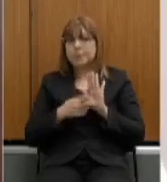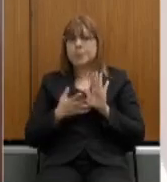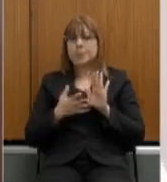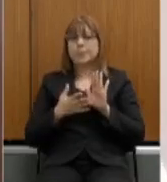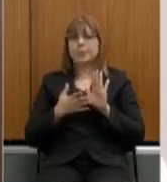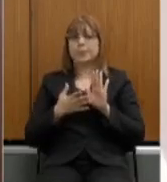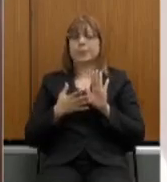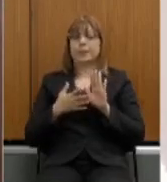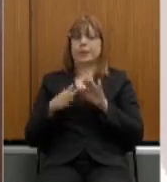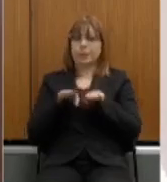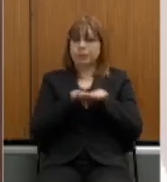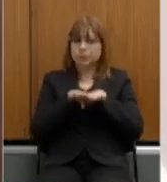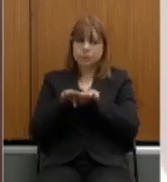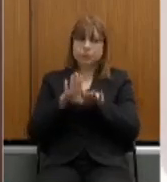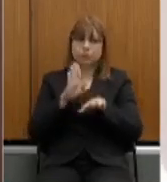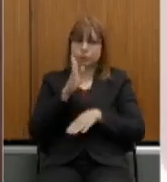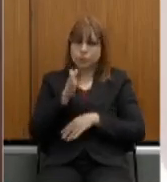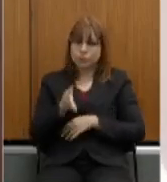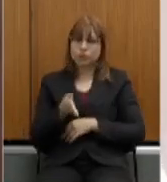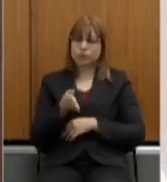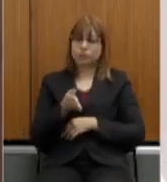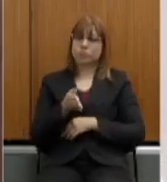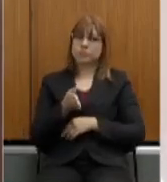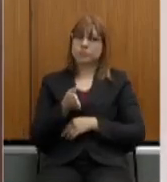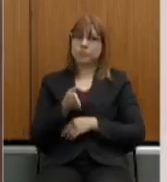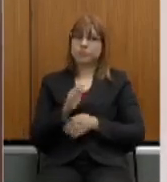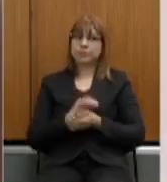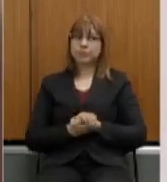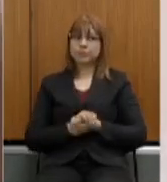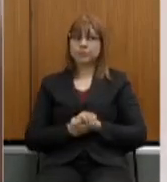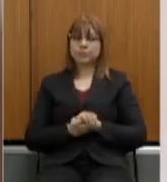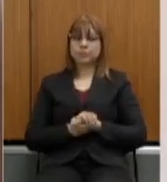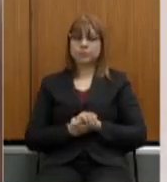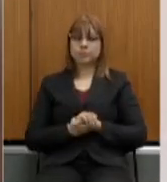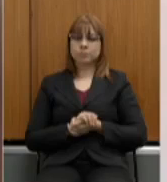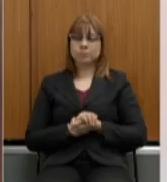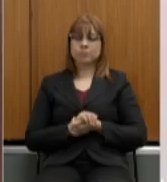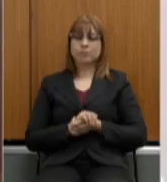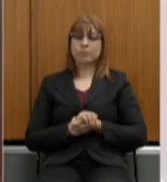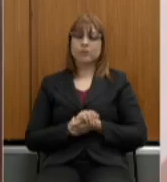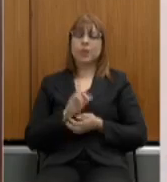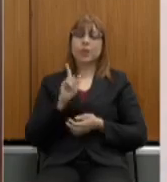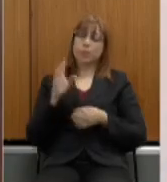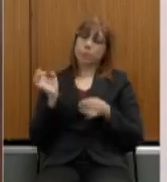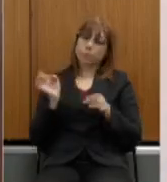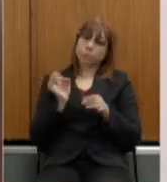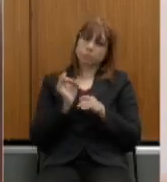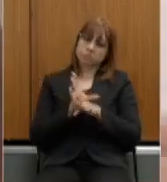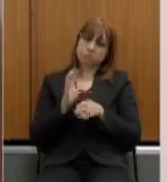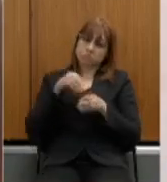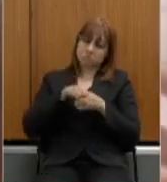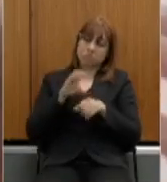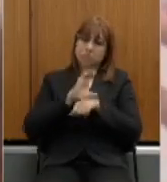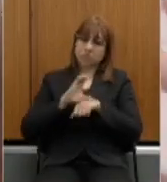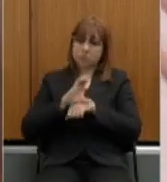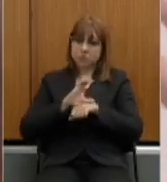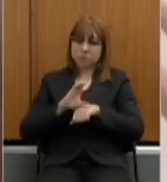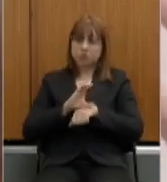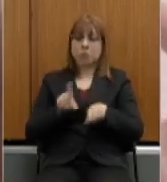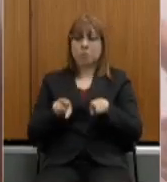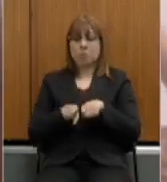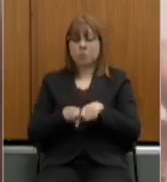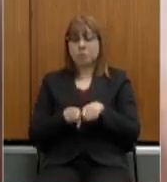previdenciárias, já eram de punho intraconstitucional e também sob a batuta